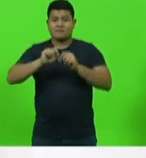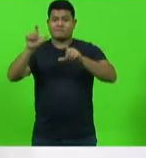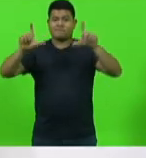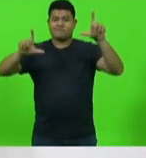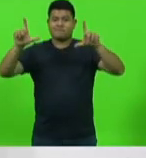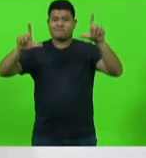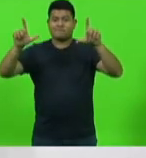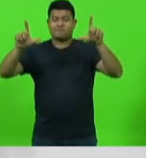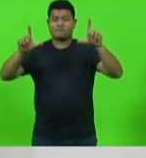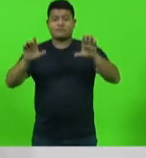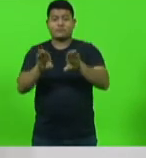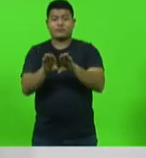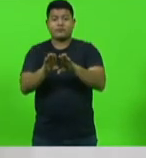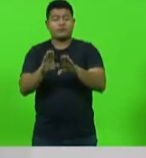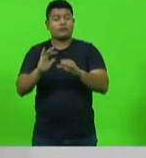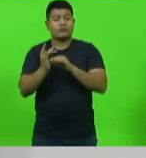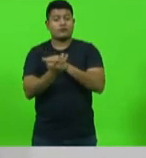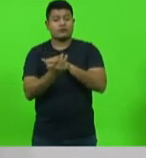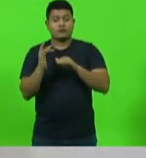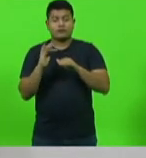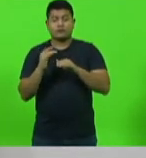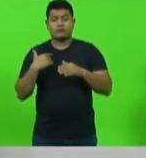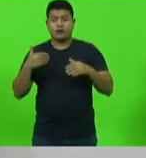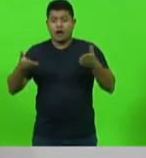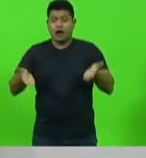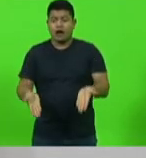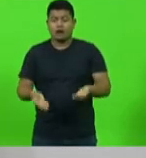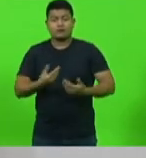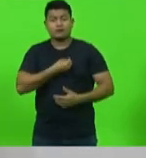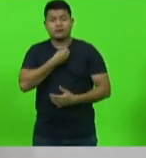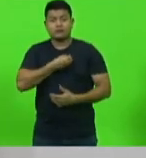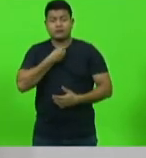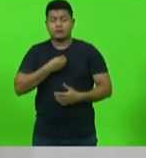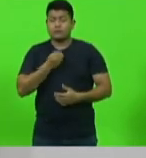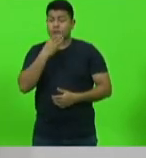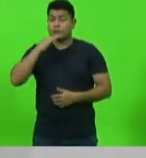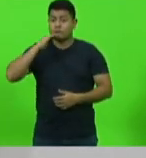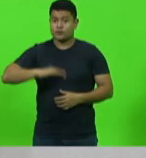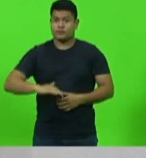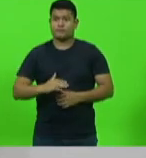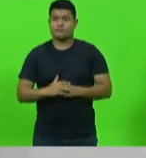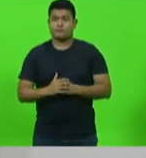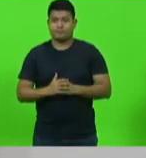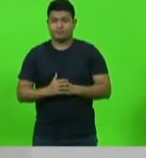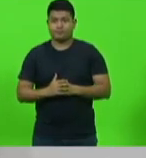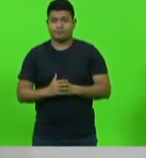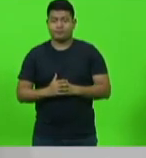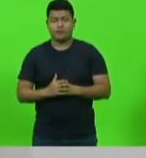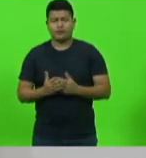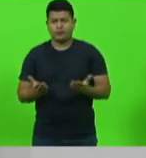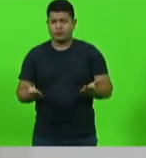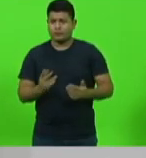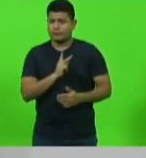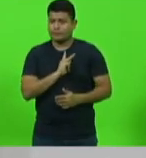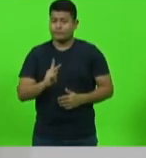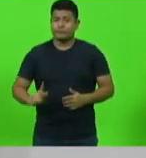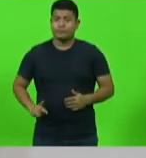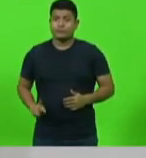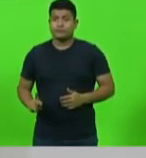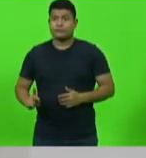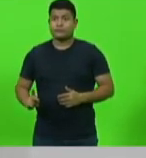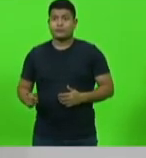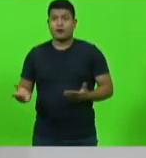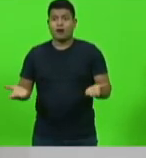assistindo pelas redes sociais, ao público aqui presente, nosso boa tarde. Bem, senhor presidente, deve voltar ao